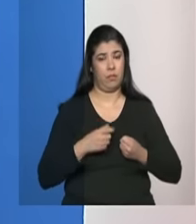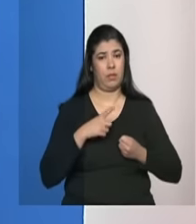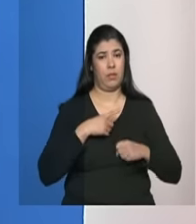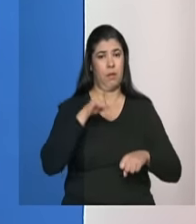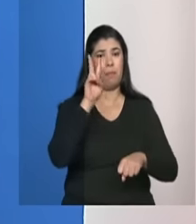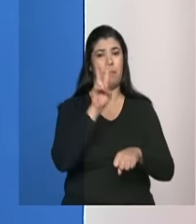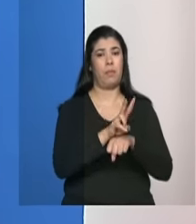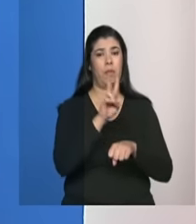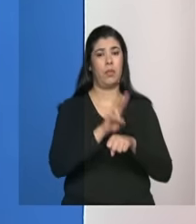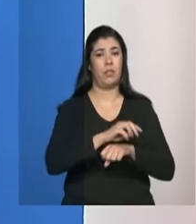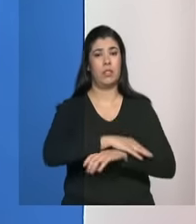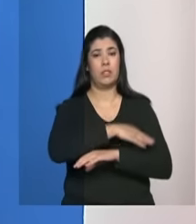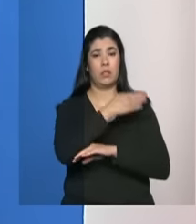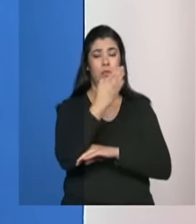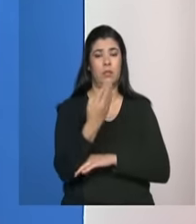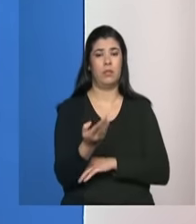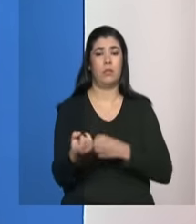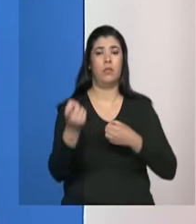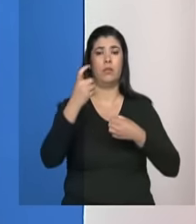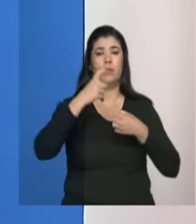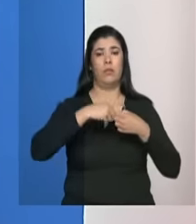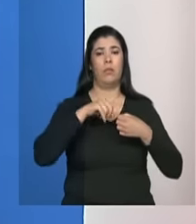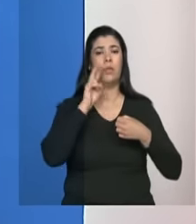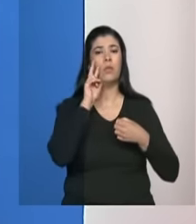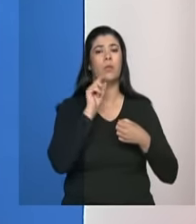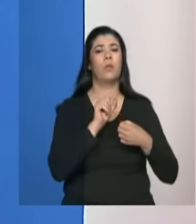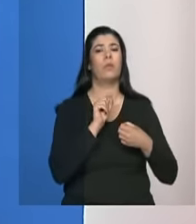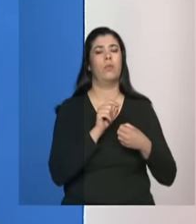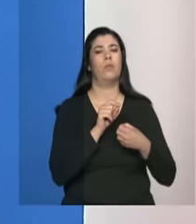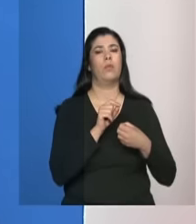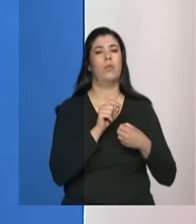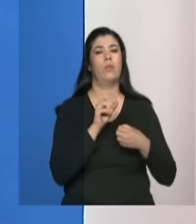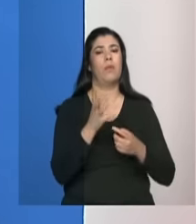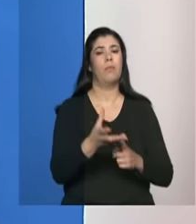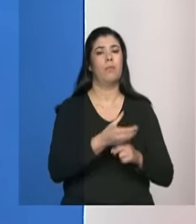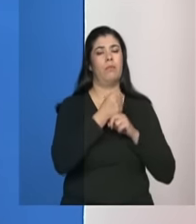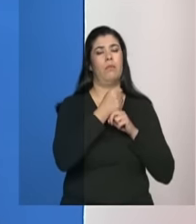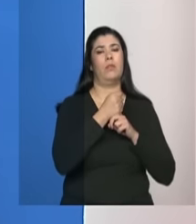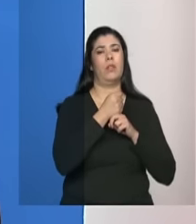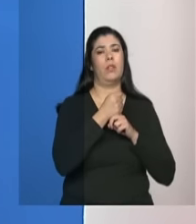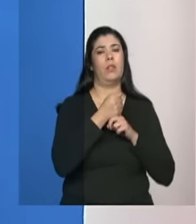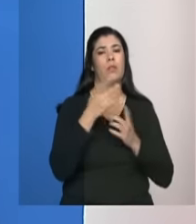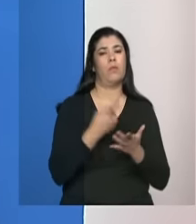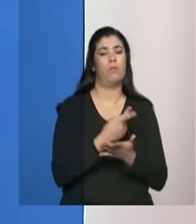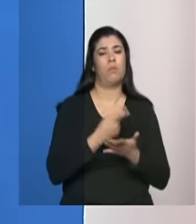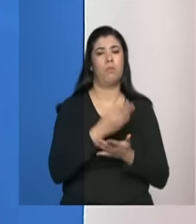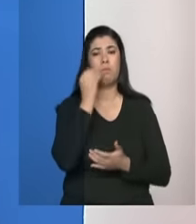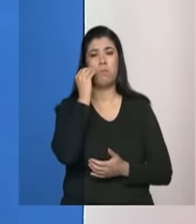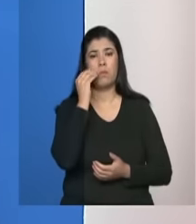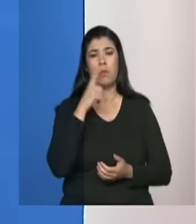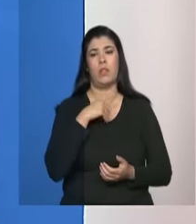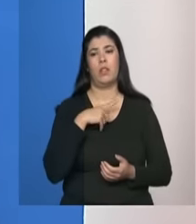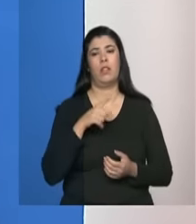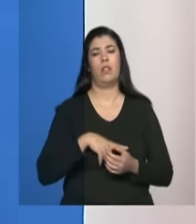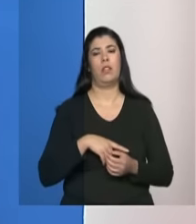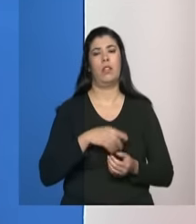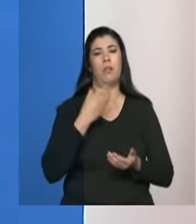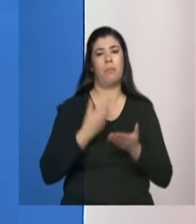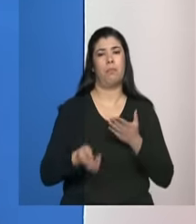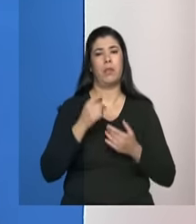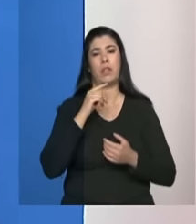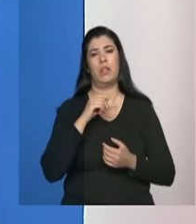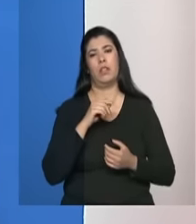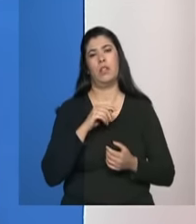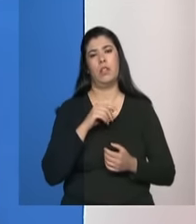integral voltado mesmo para o resgate e para a superação dessas situações que são causadas por violação de direito o